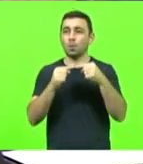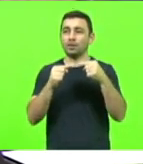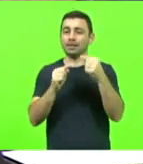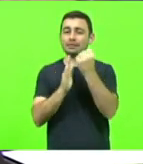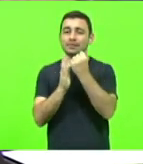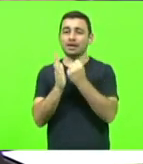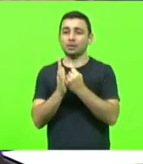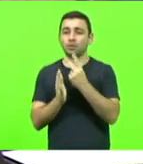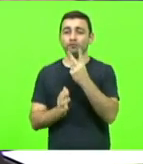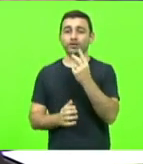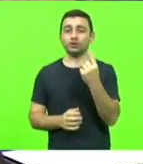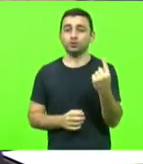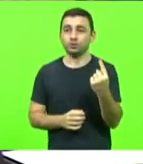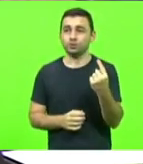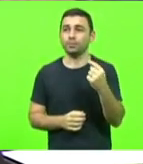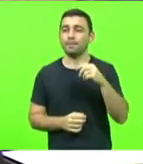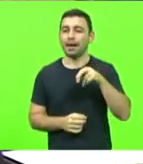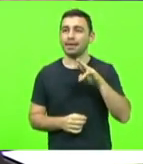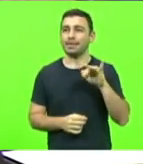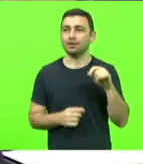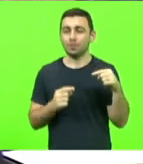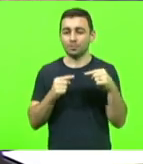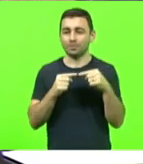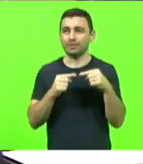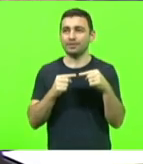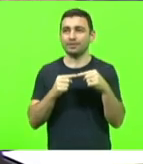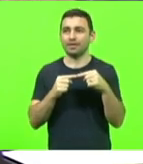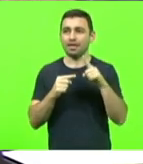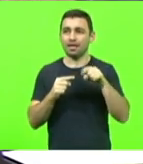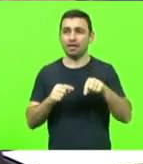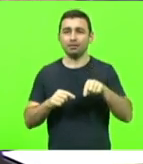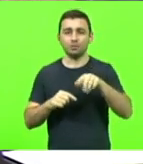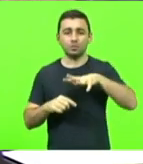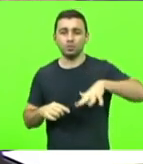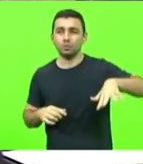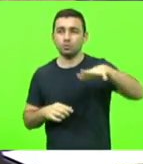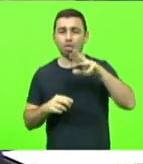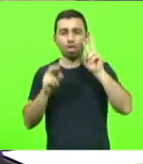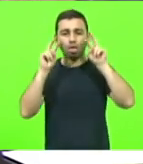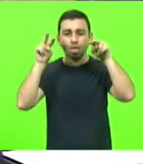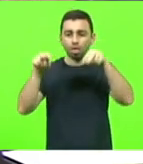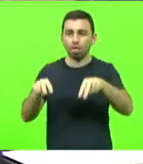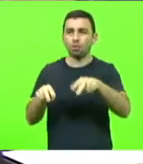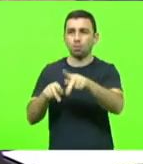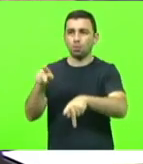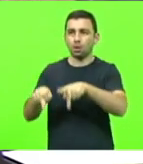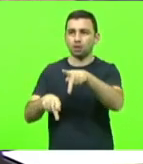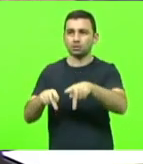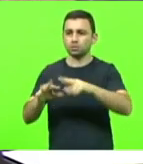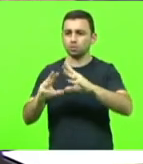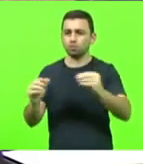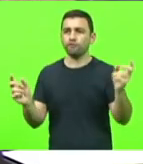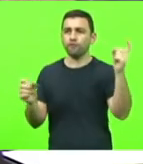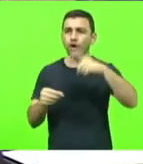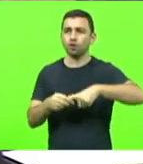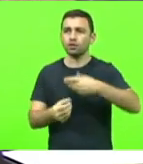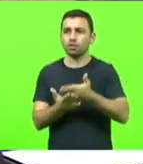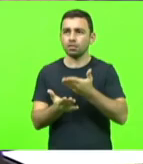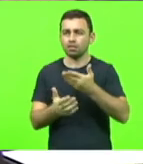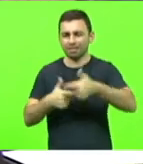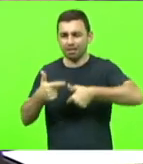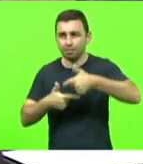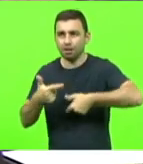XXI, da Maria Antonieta dos trópicos, olhando para o povo que retornou a trabalhar e que paga